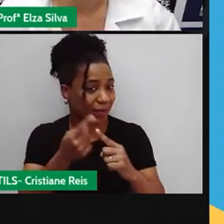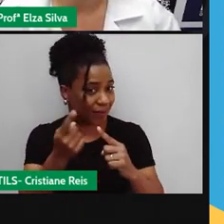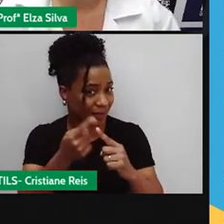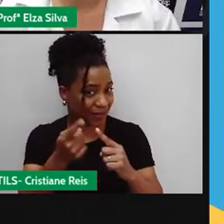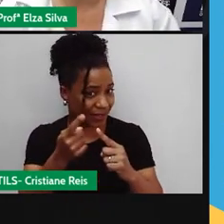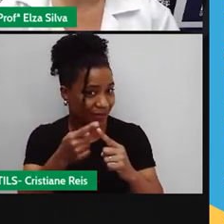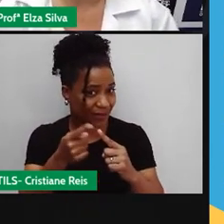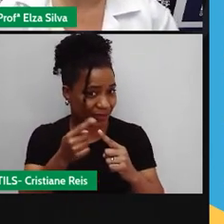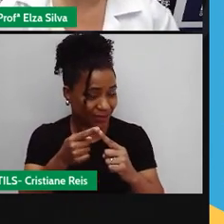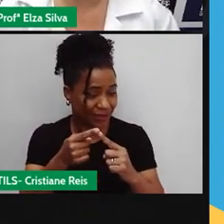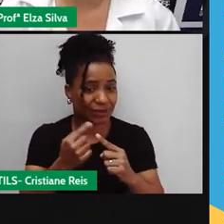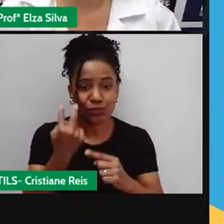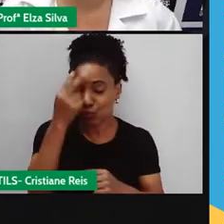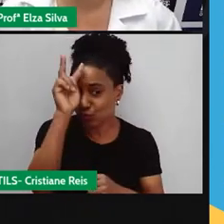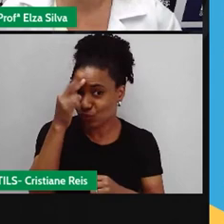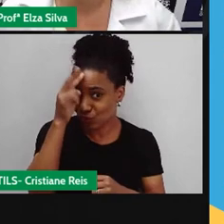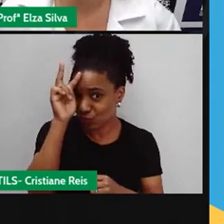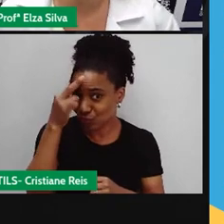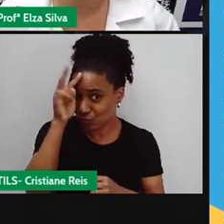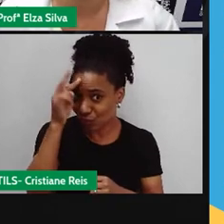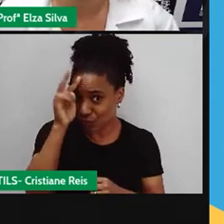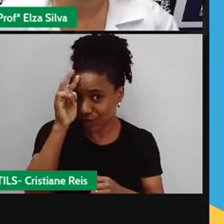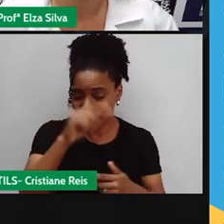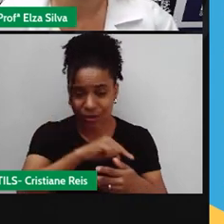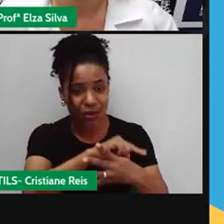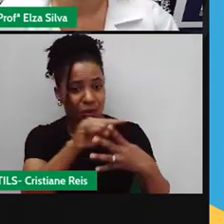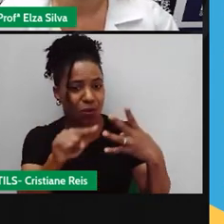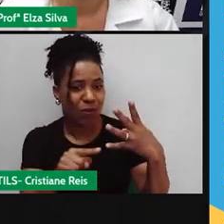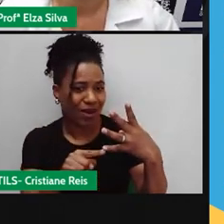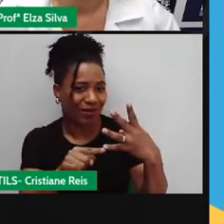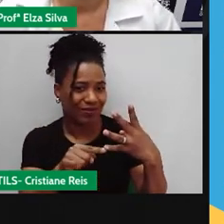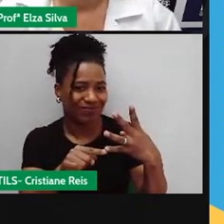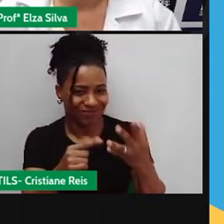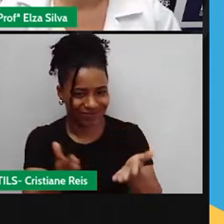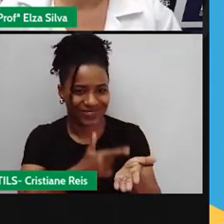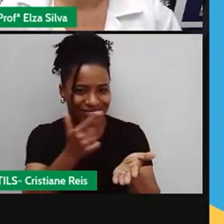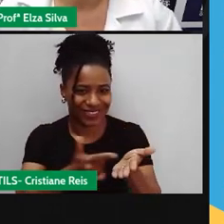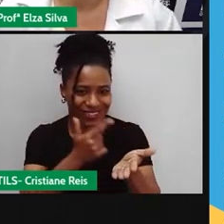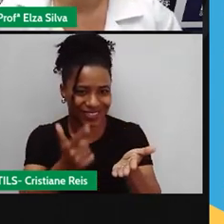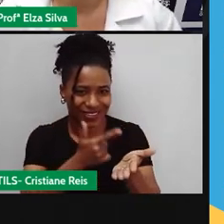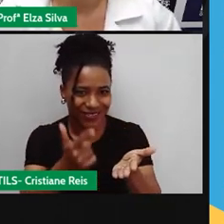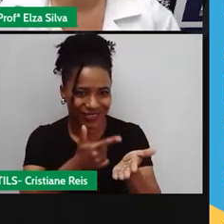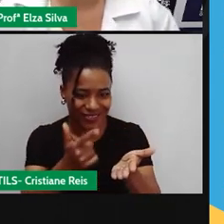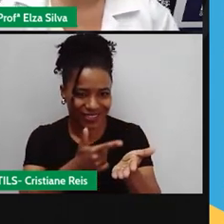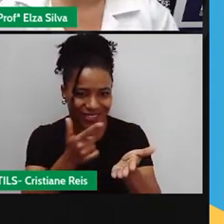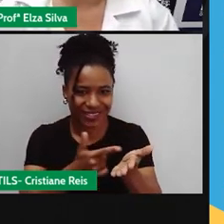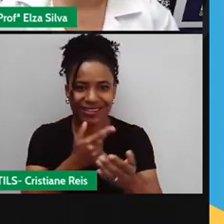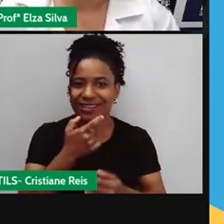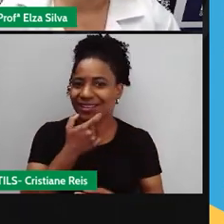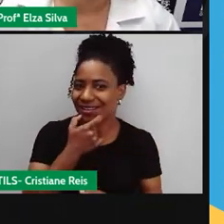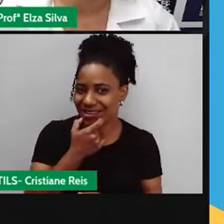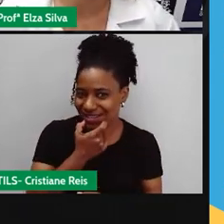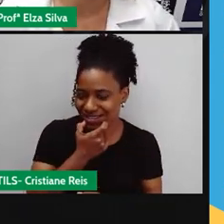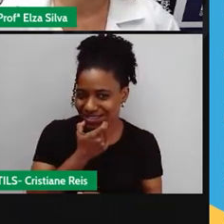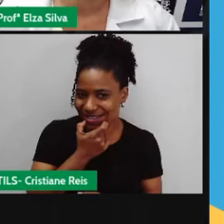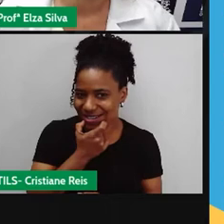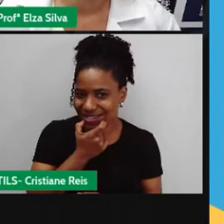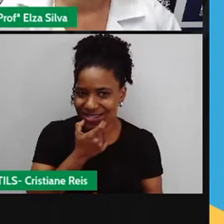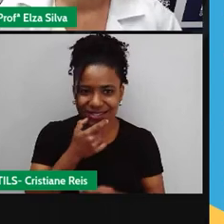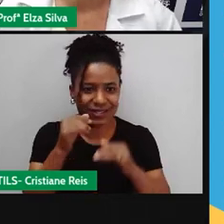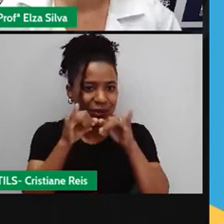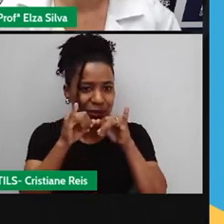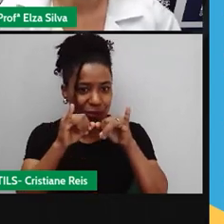Então São histórias contadas Em quatro livros English Edition A edição foi em inglês